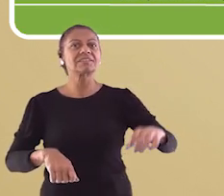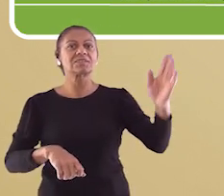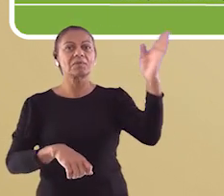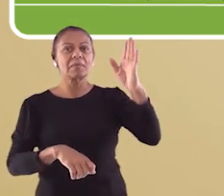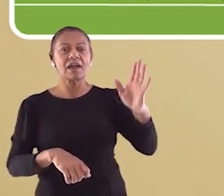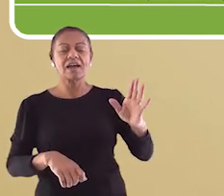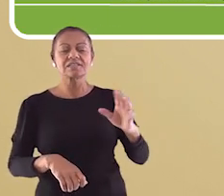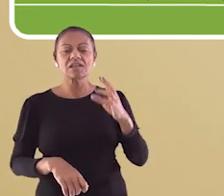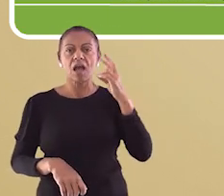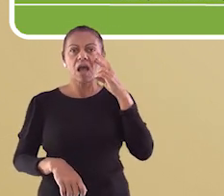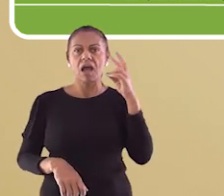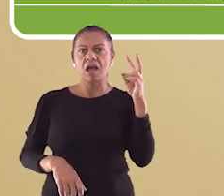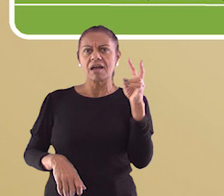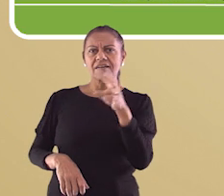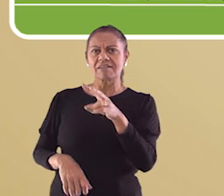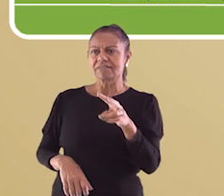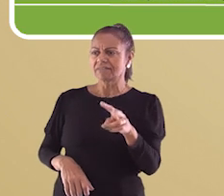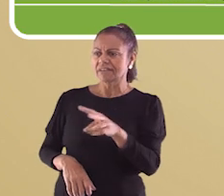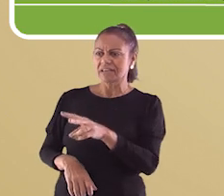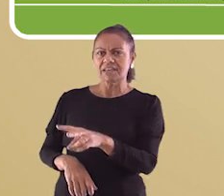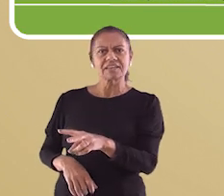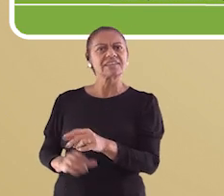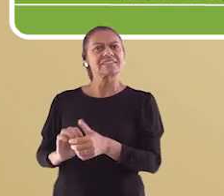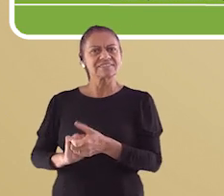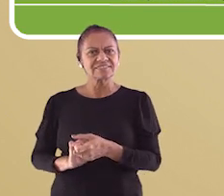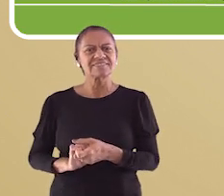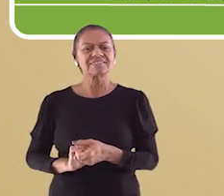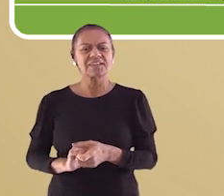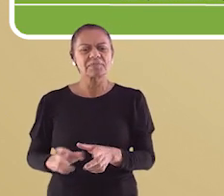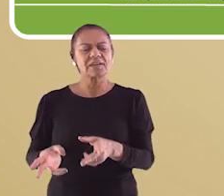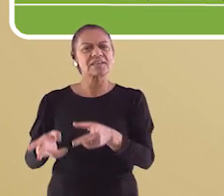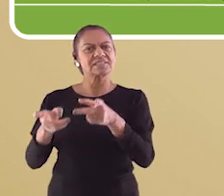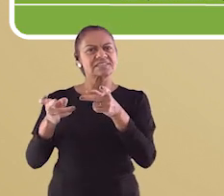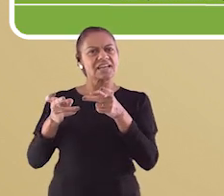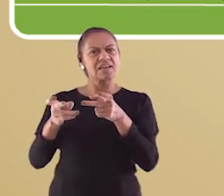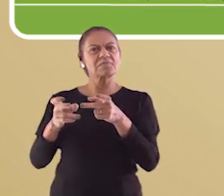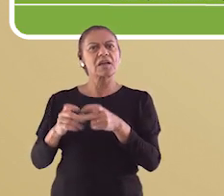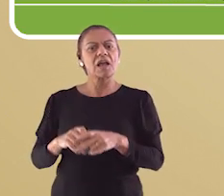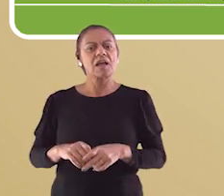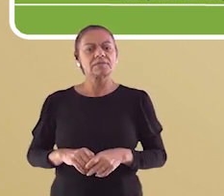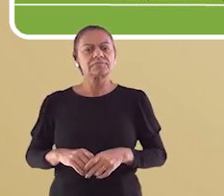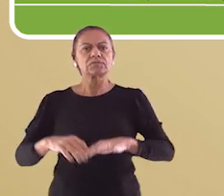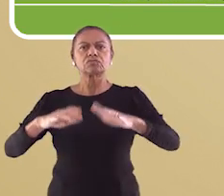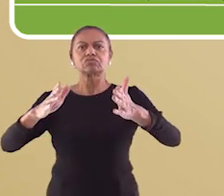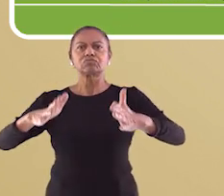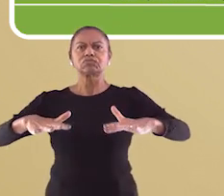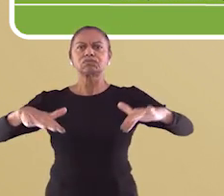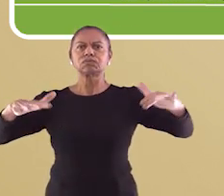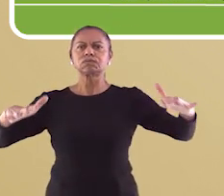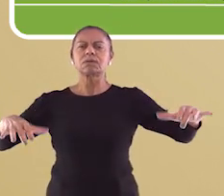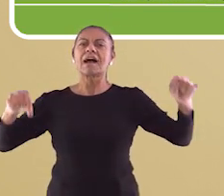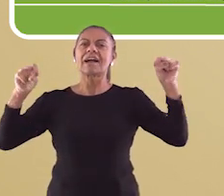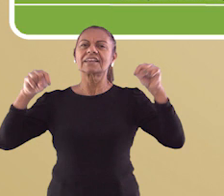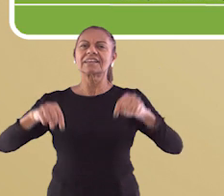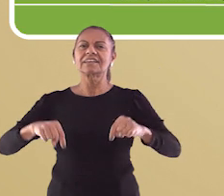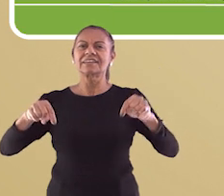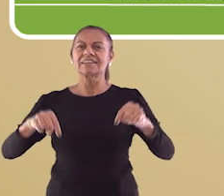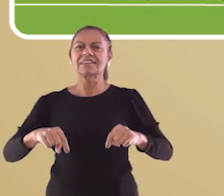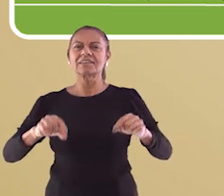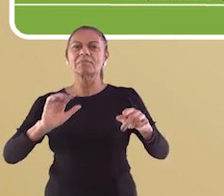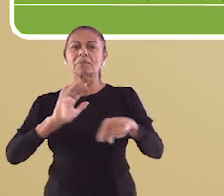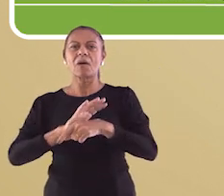brasileiro. Cerca de 20 mil baleias vêm da Antártica para se reproduzirem e amamentar os seus